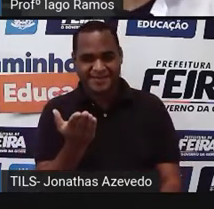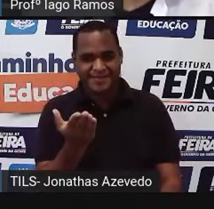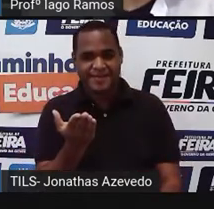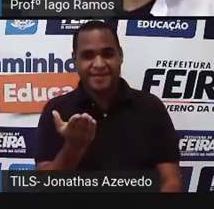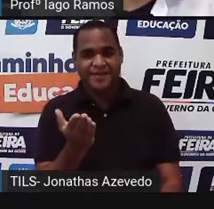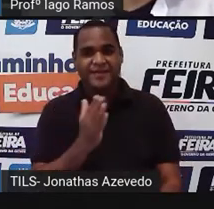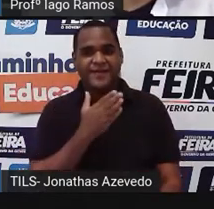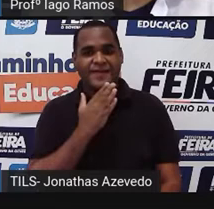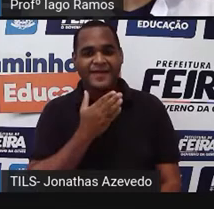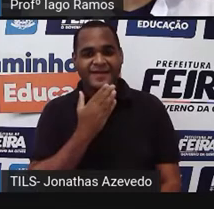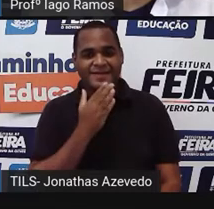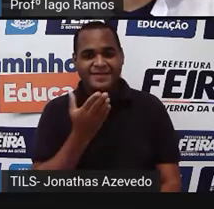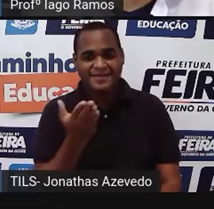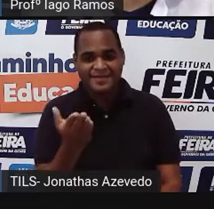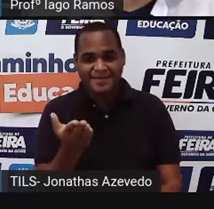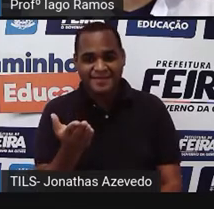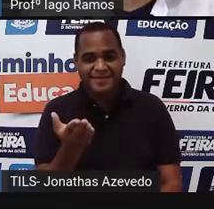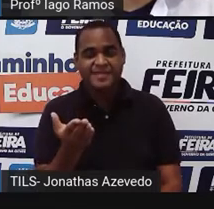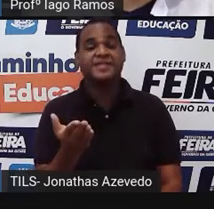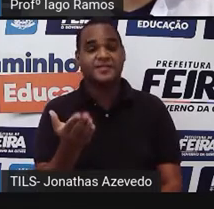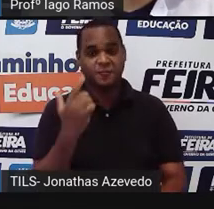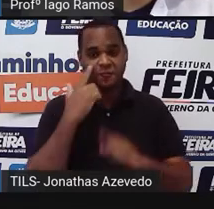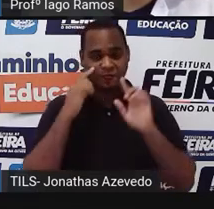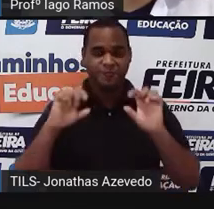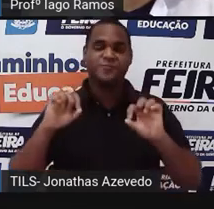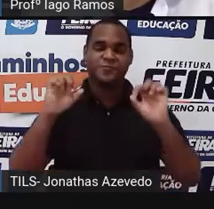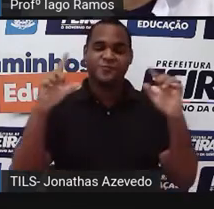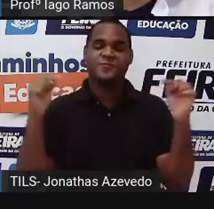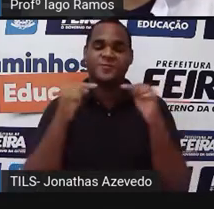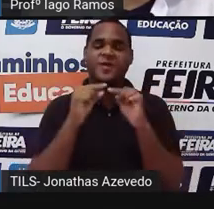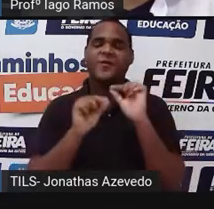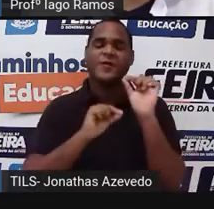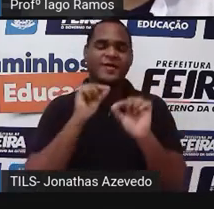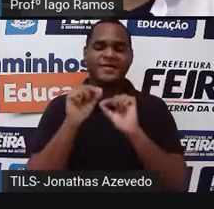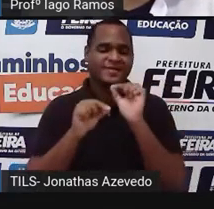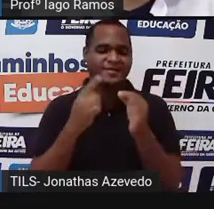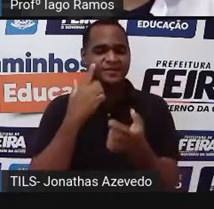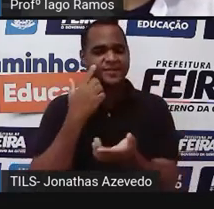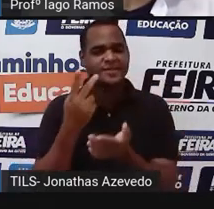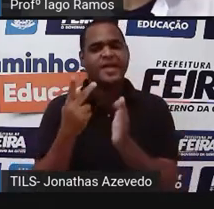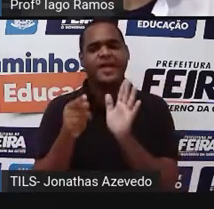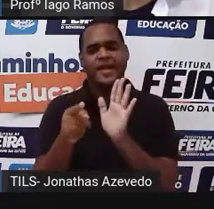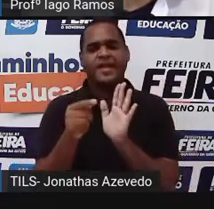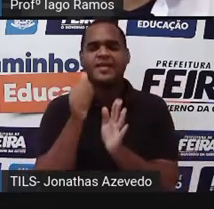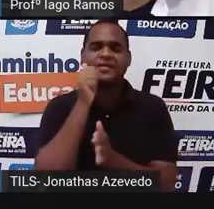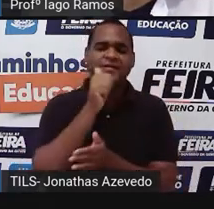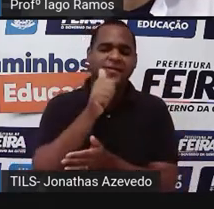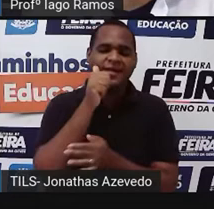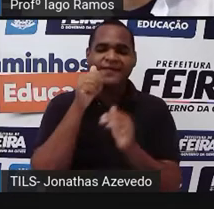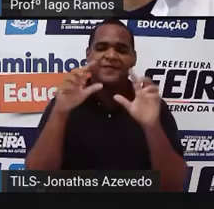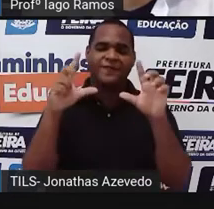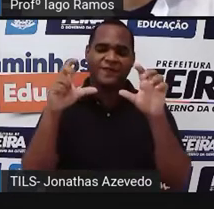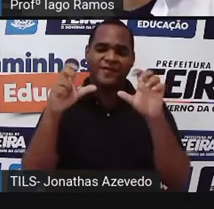Você conhece essa pessoa? E aqui na tela aparece a imagem de uma senhora, né?